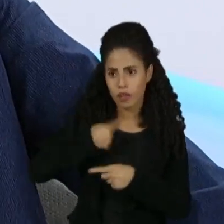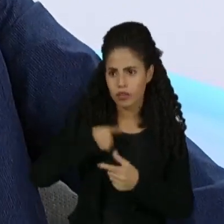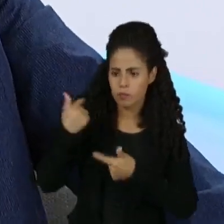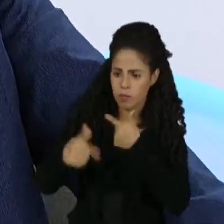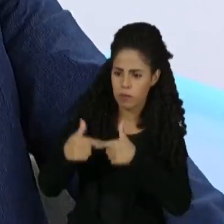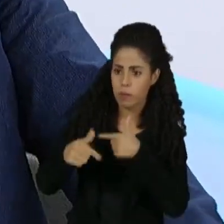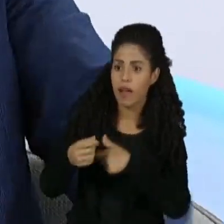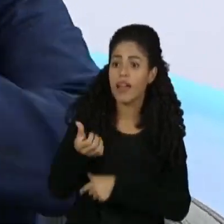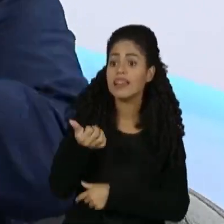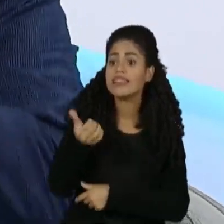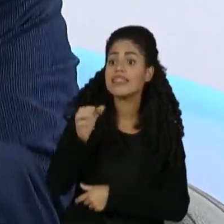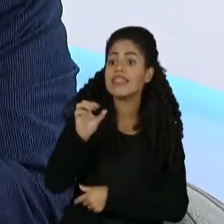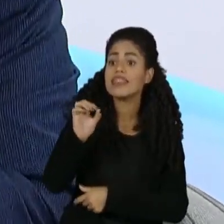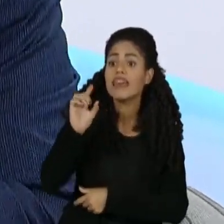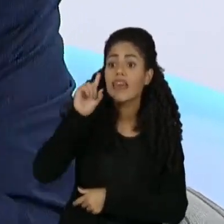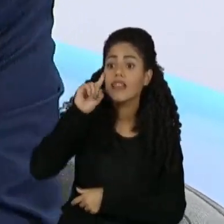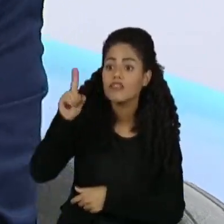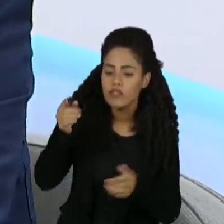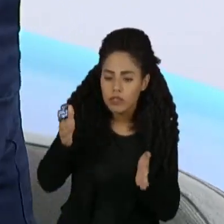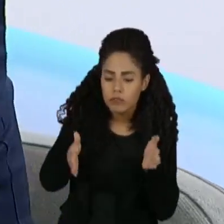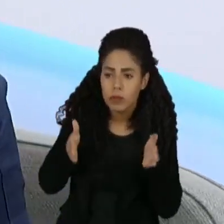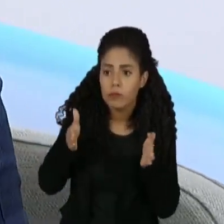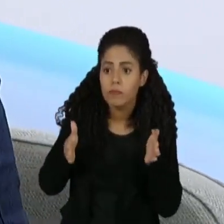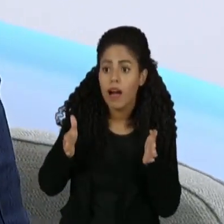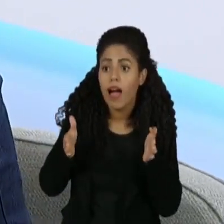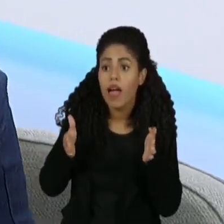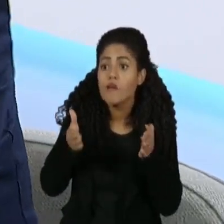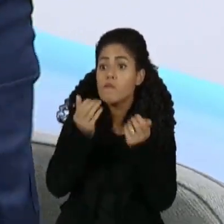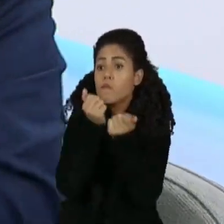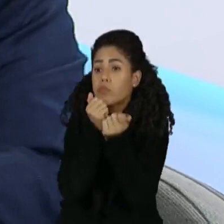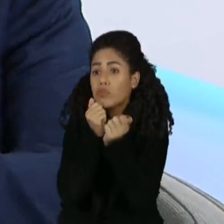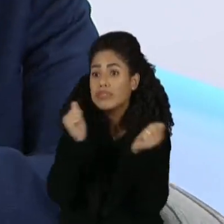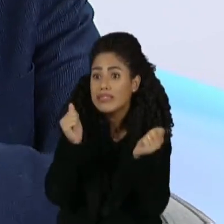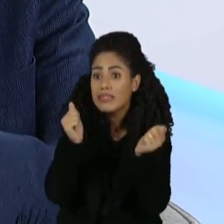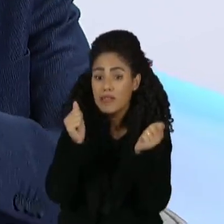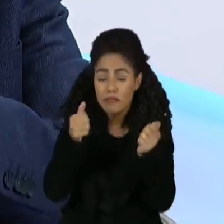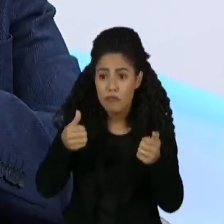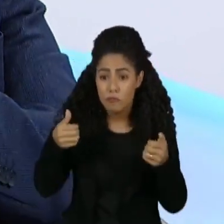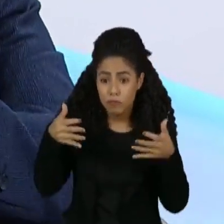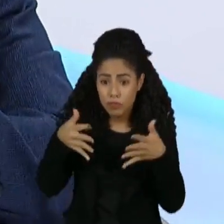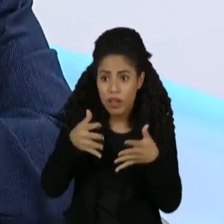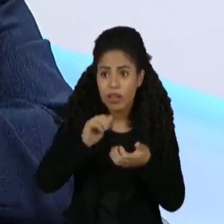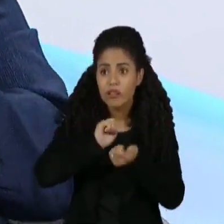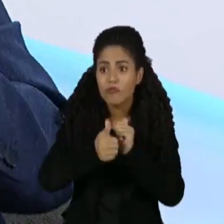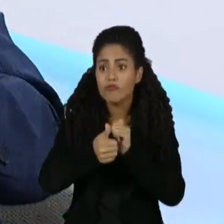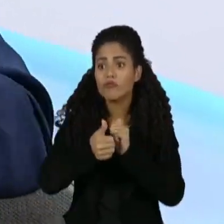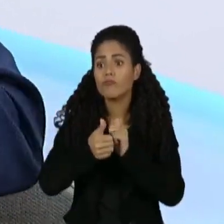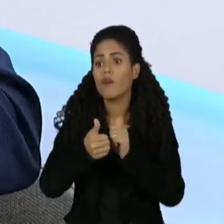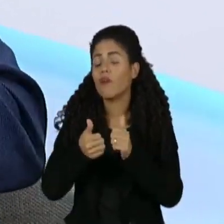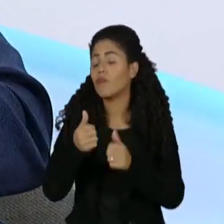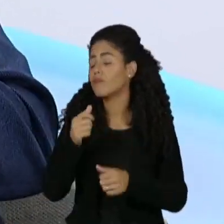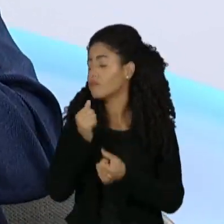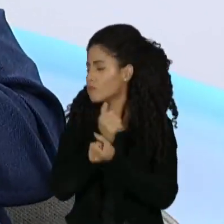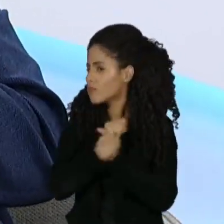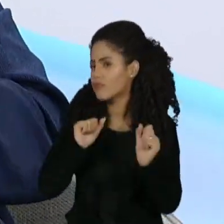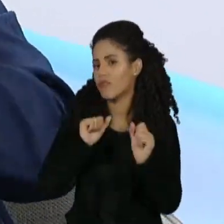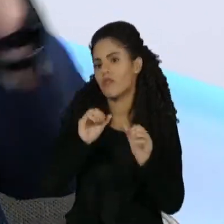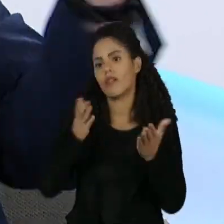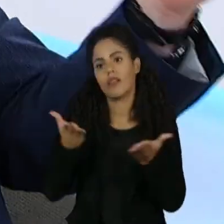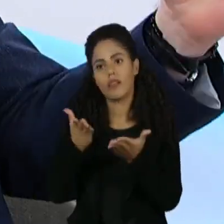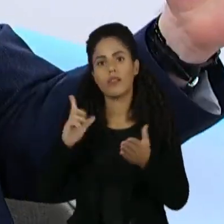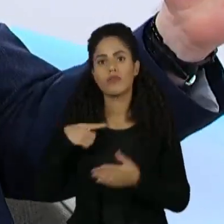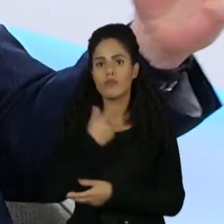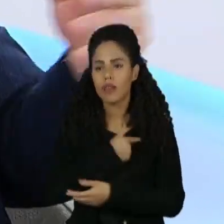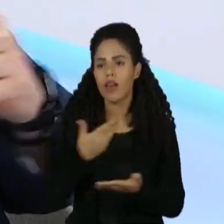60 dias. Isso no futebol é algo impossível e nós conseguimos anunciar o Rames. E o Rames tem treinado bem,